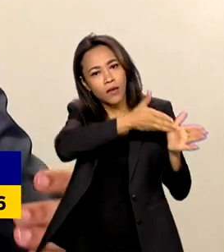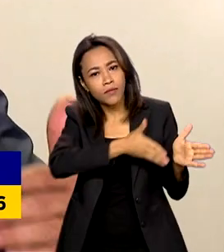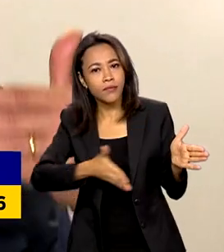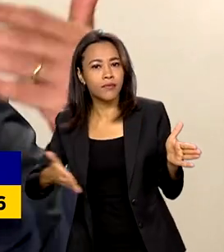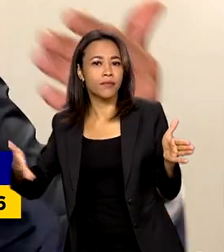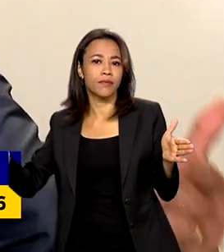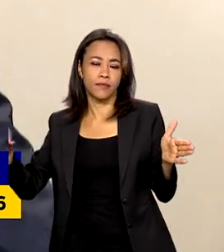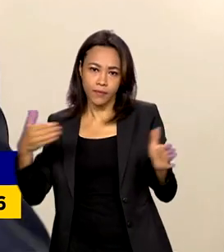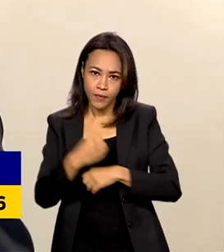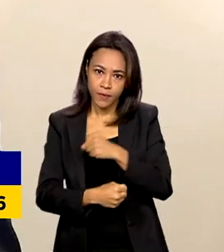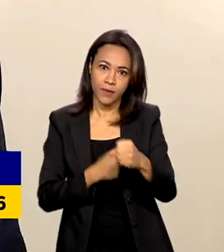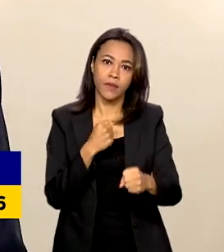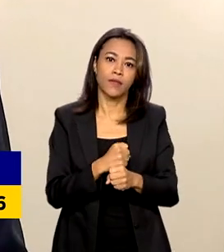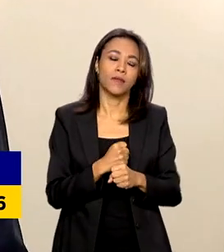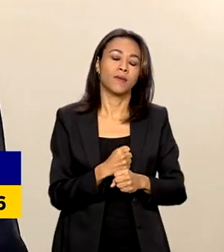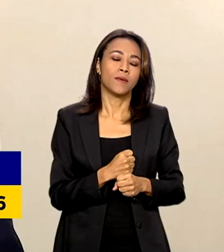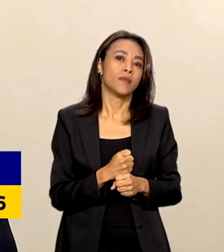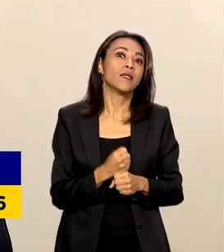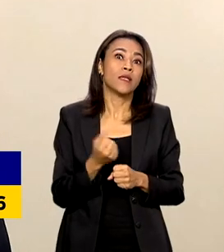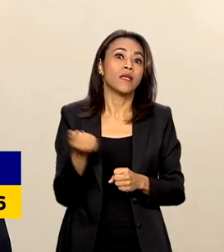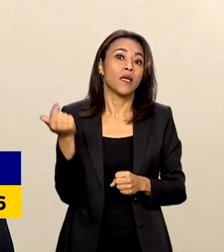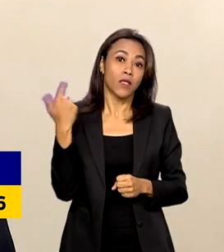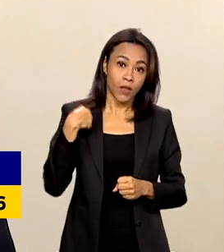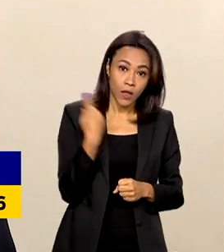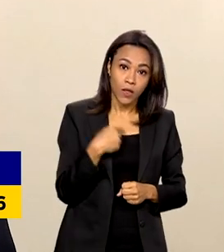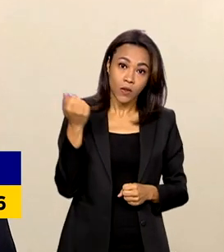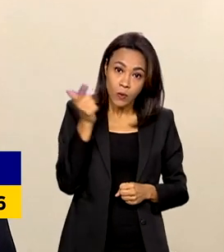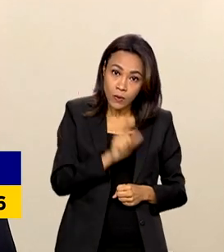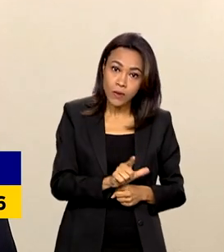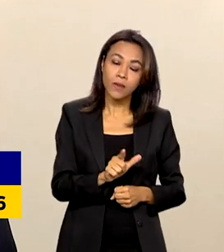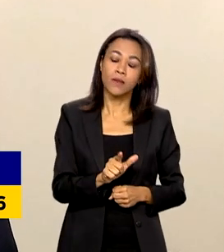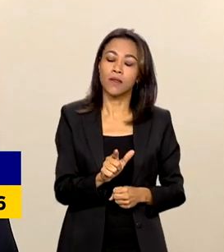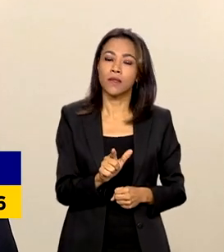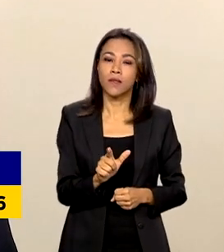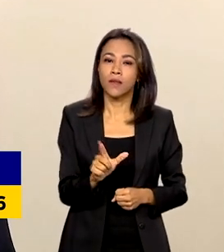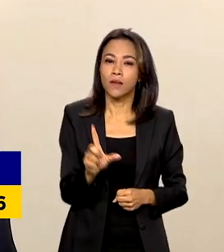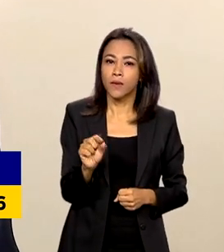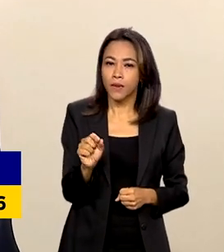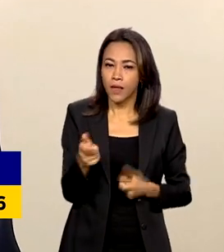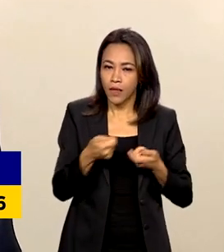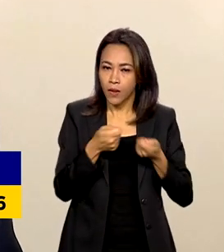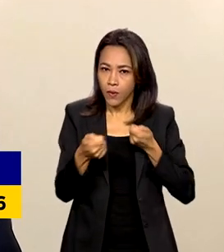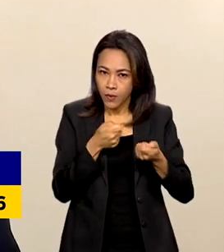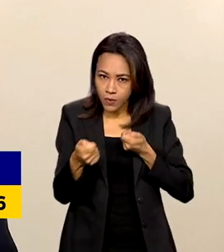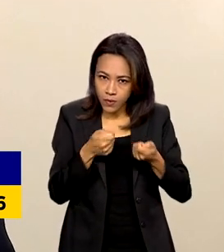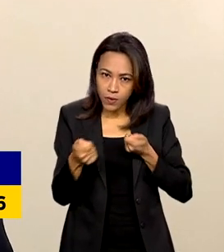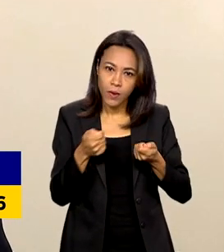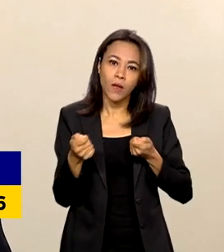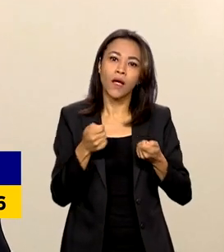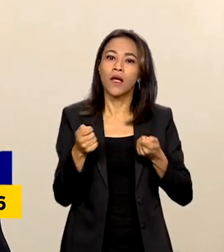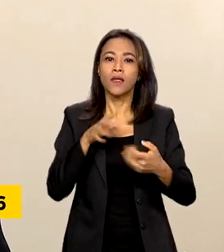dos anos que permita equilibrar o cenário macroeconômico.